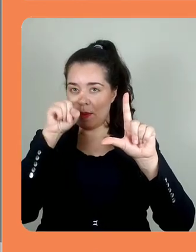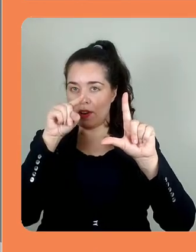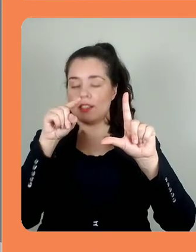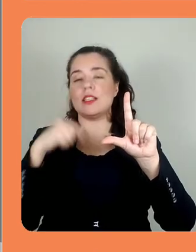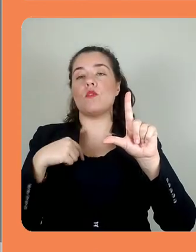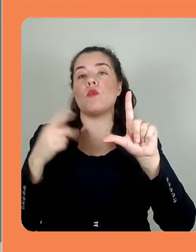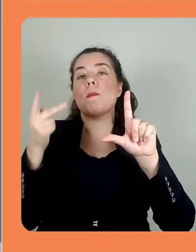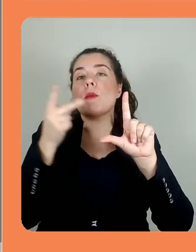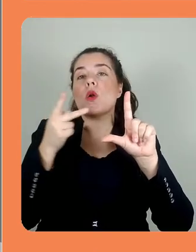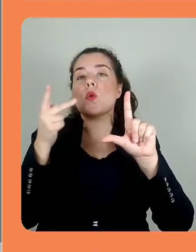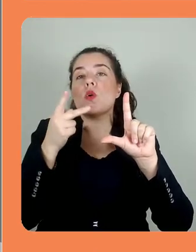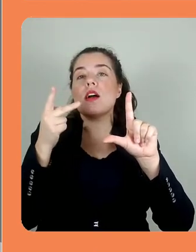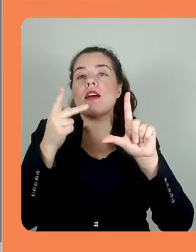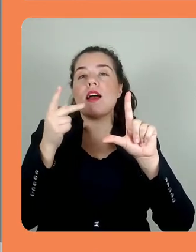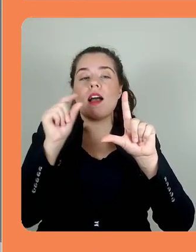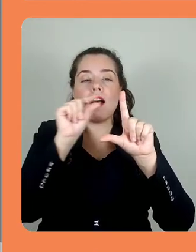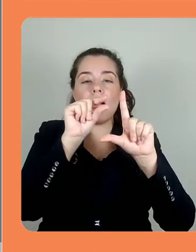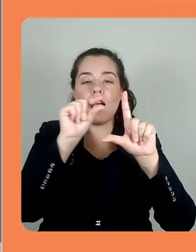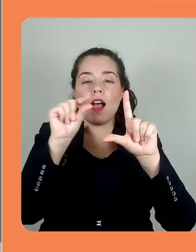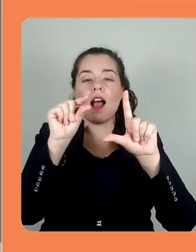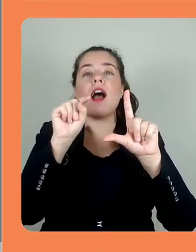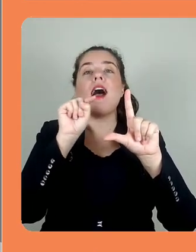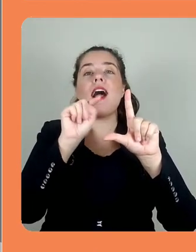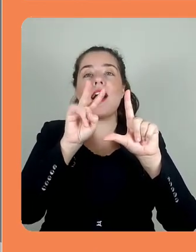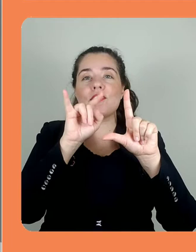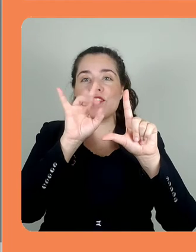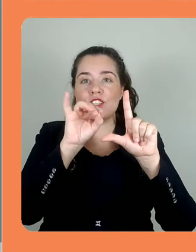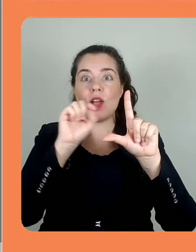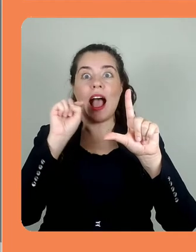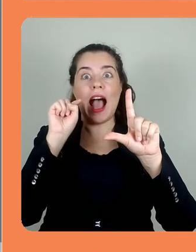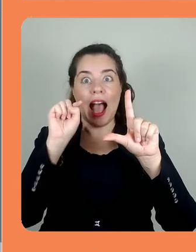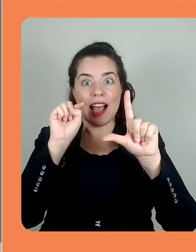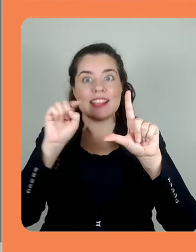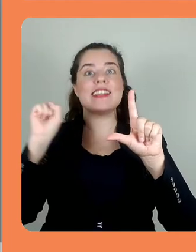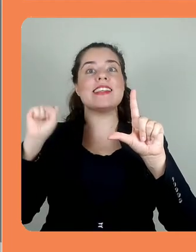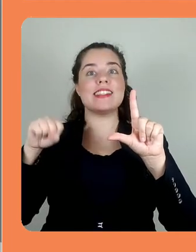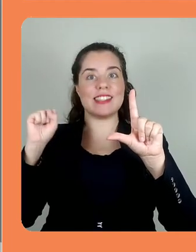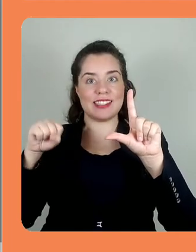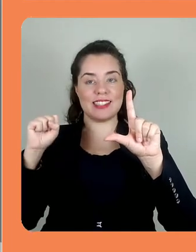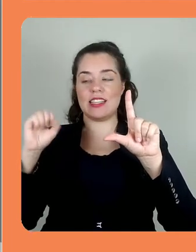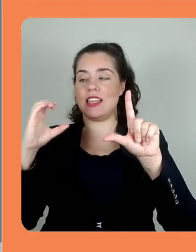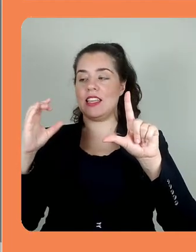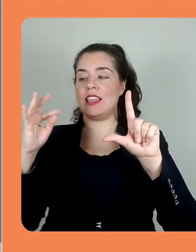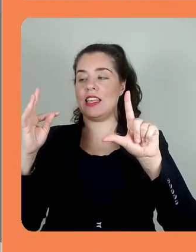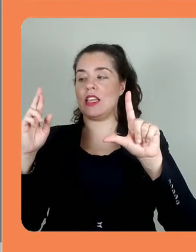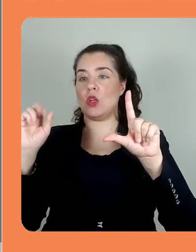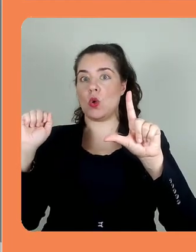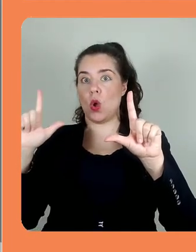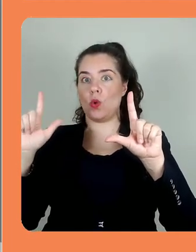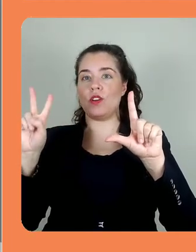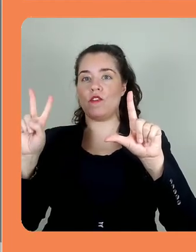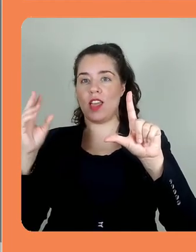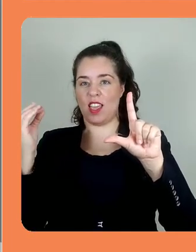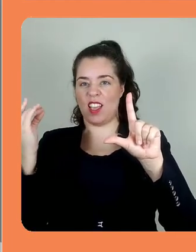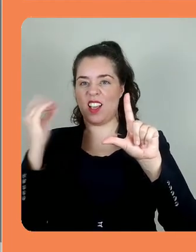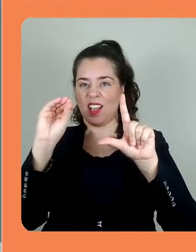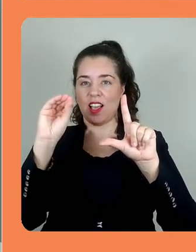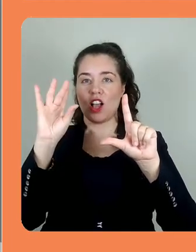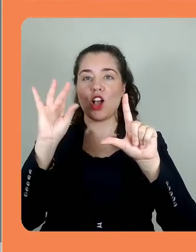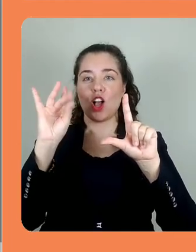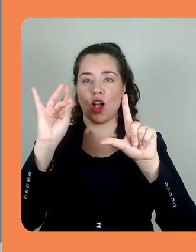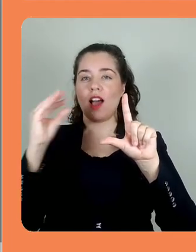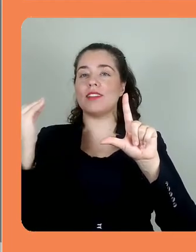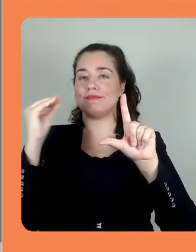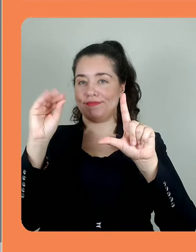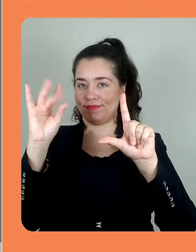linha que está no vídeo. E aqui vocês dão Ctrl V para colar. Tá ok?